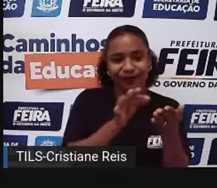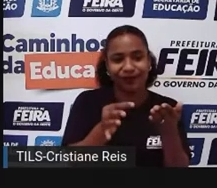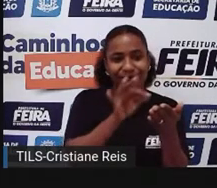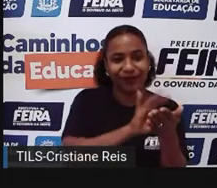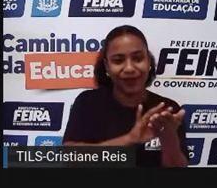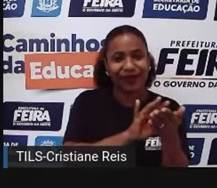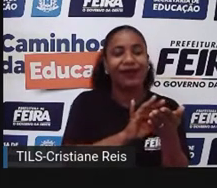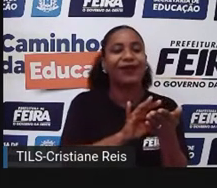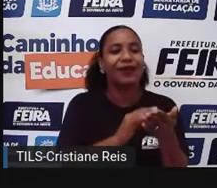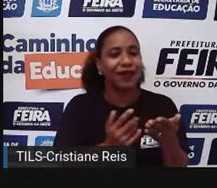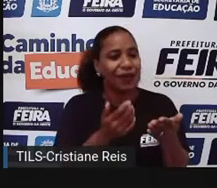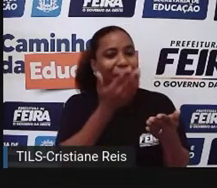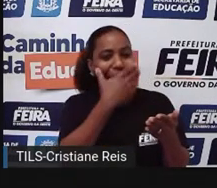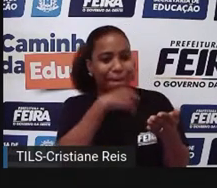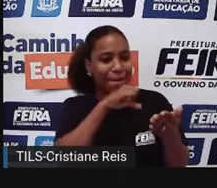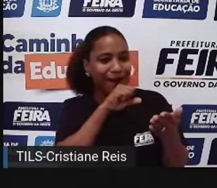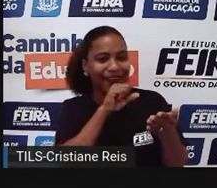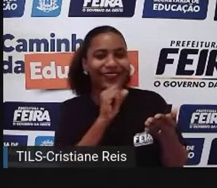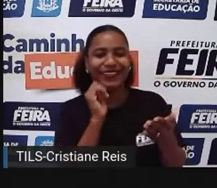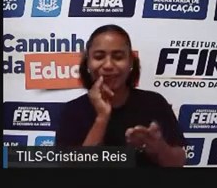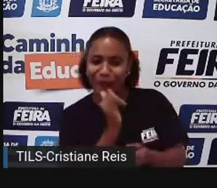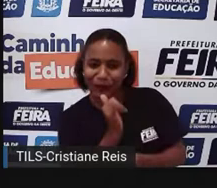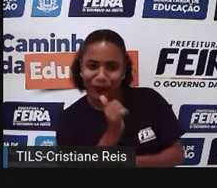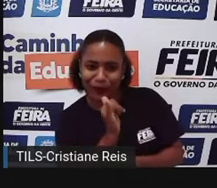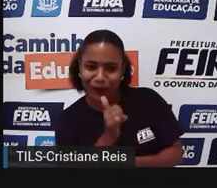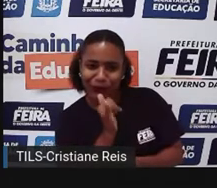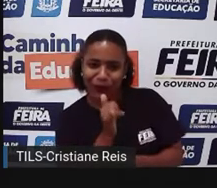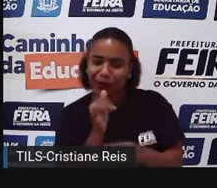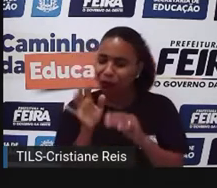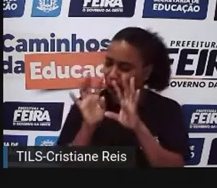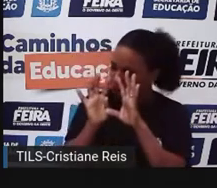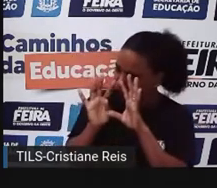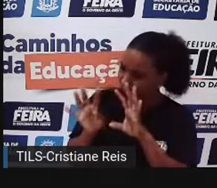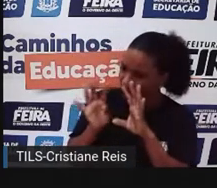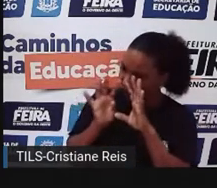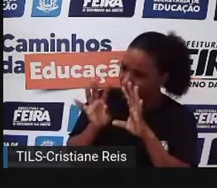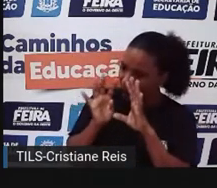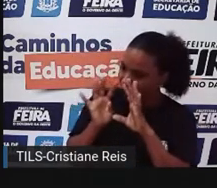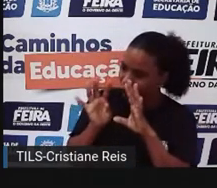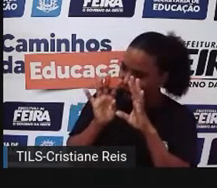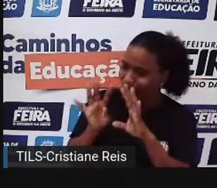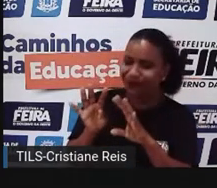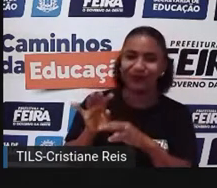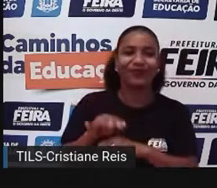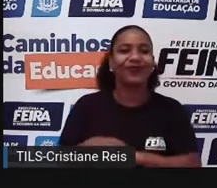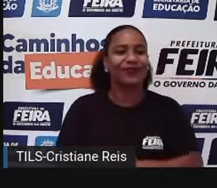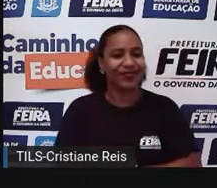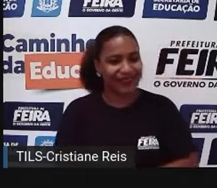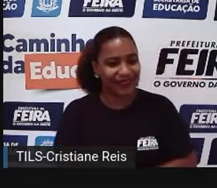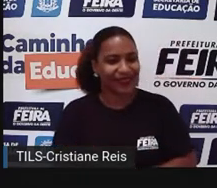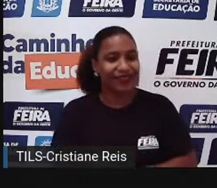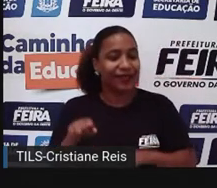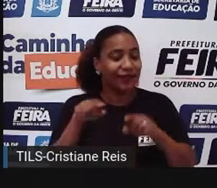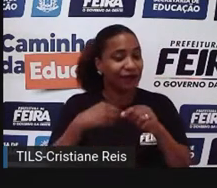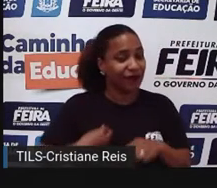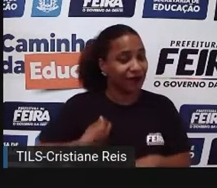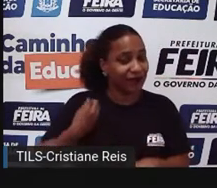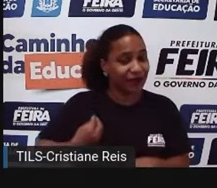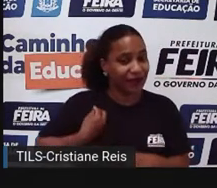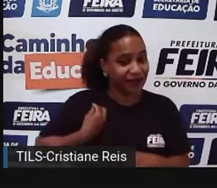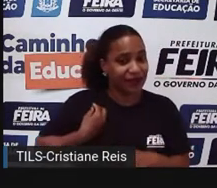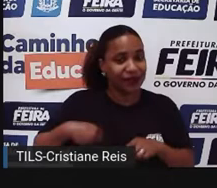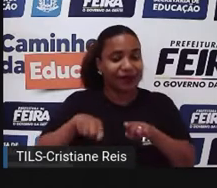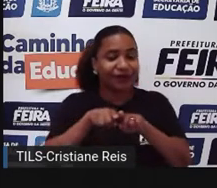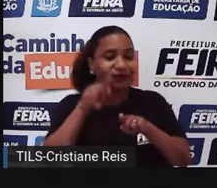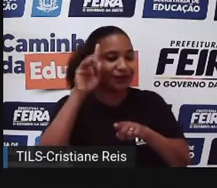histórias ou contava as histórias mesmo pelas vivências dele. Não só as vivências, mas também as imaginações. Então, eu comecei a